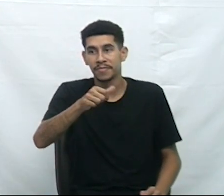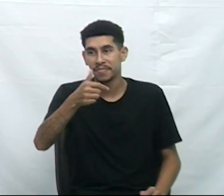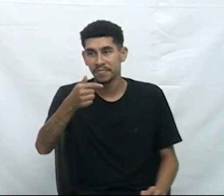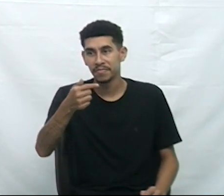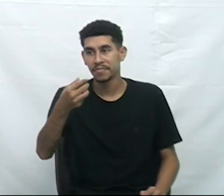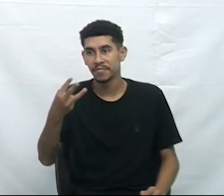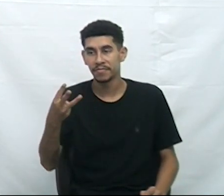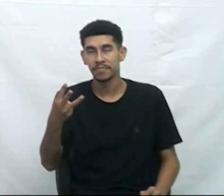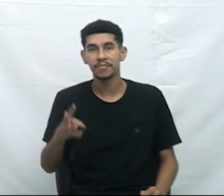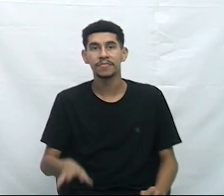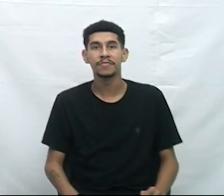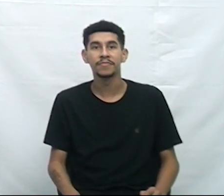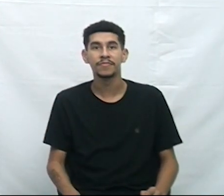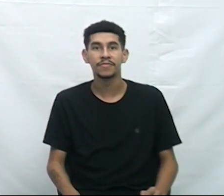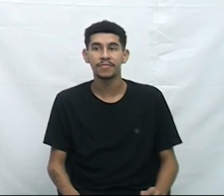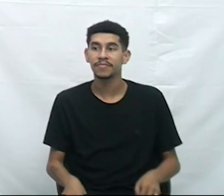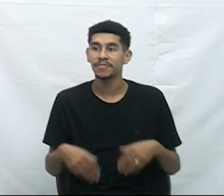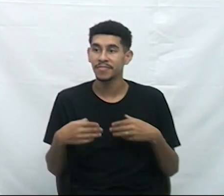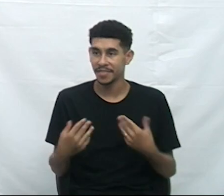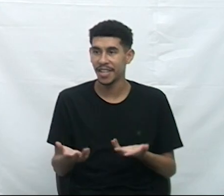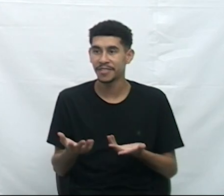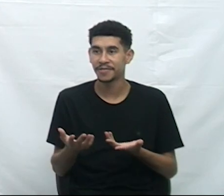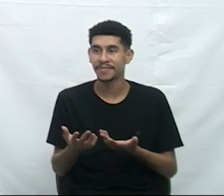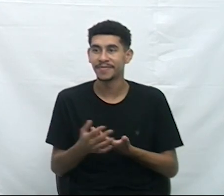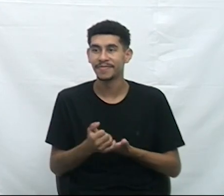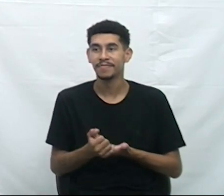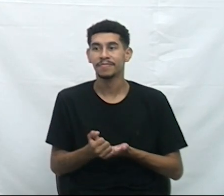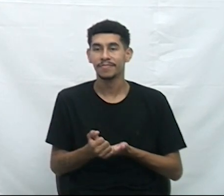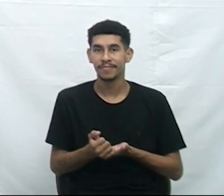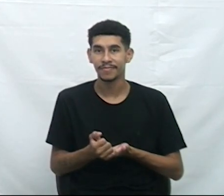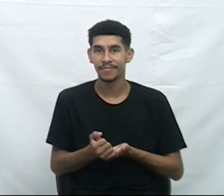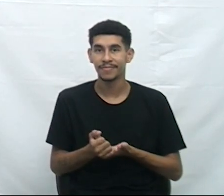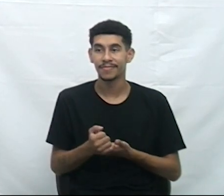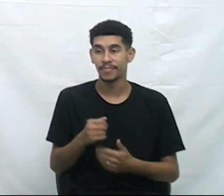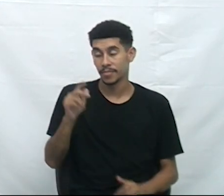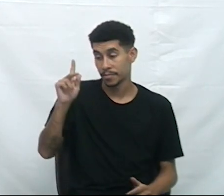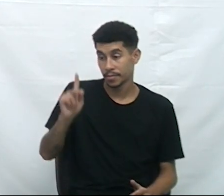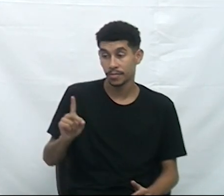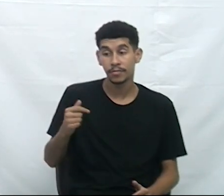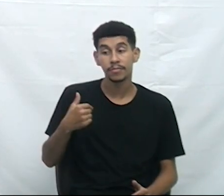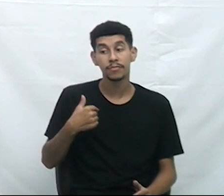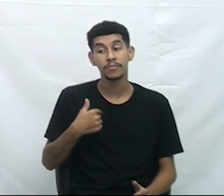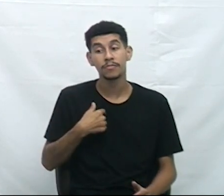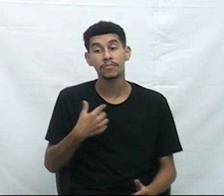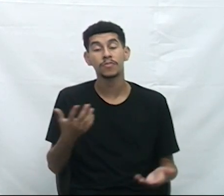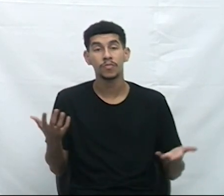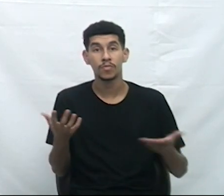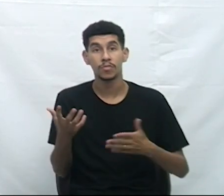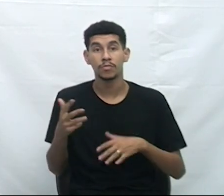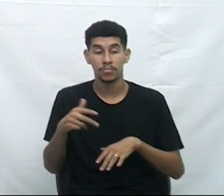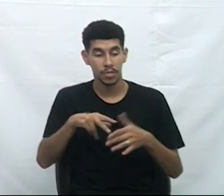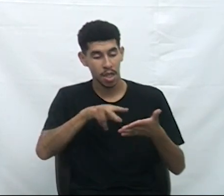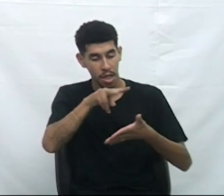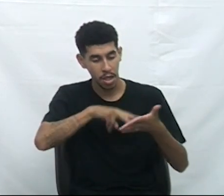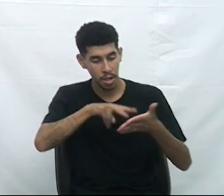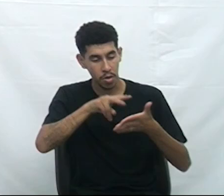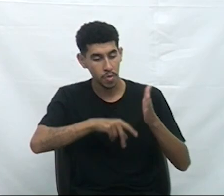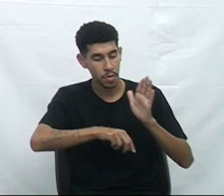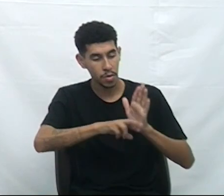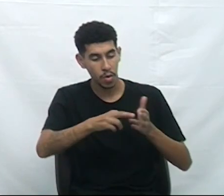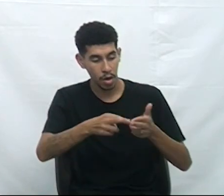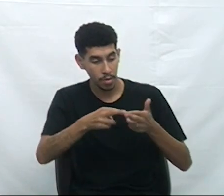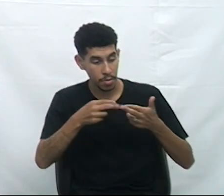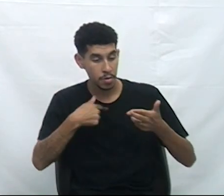não Laércio? Senhor presidente, faço questão de fazer a leitura do requerimento que